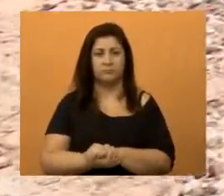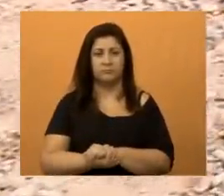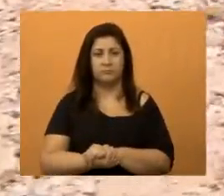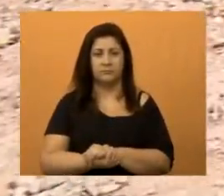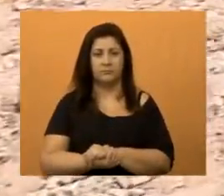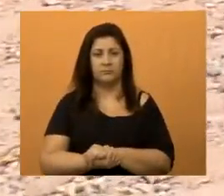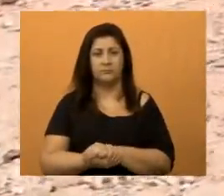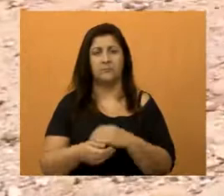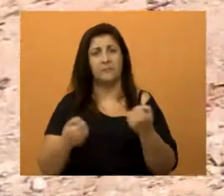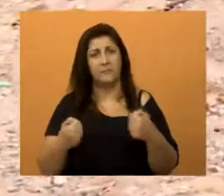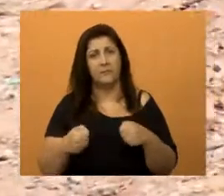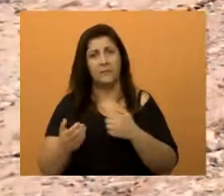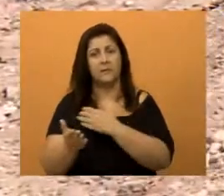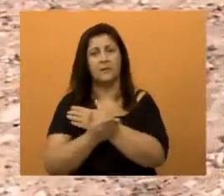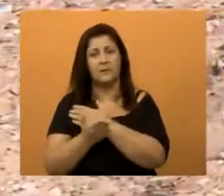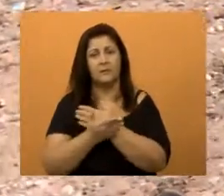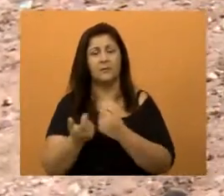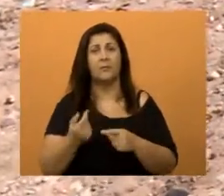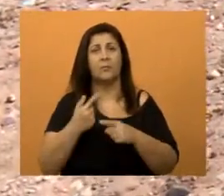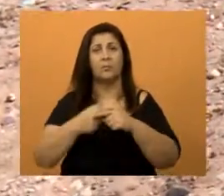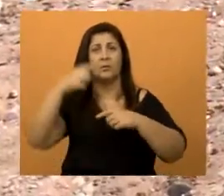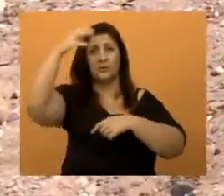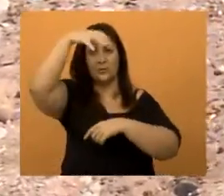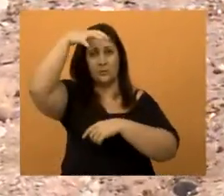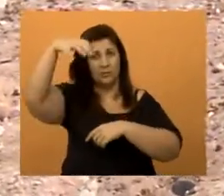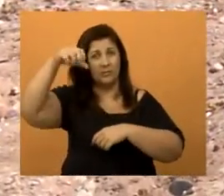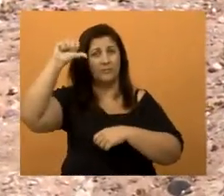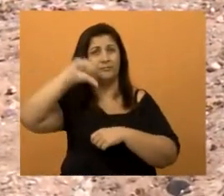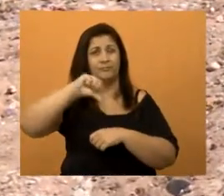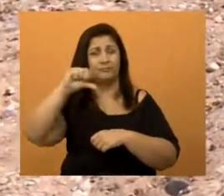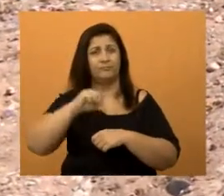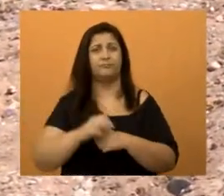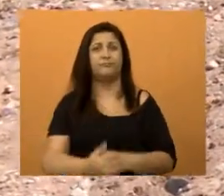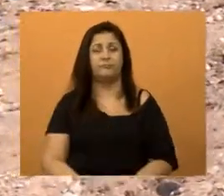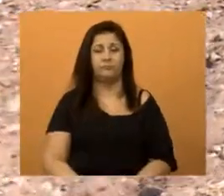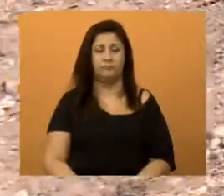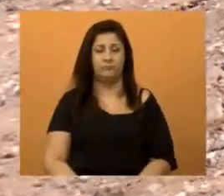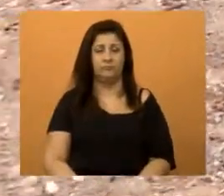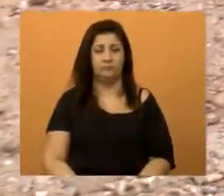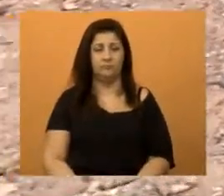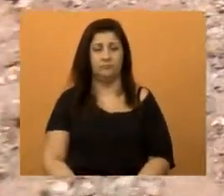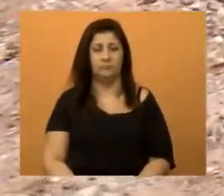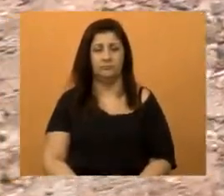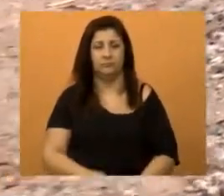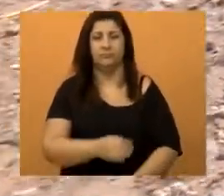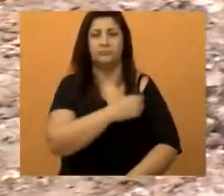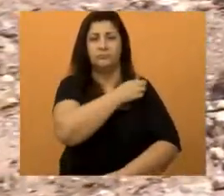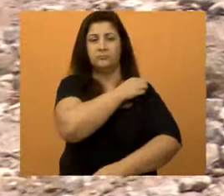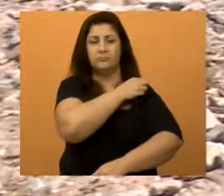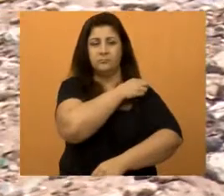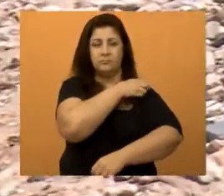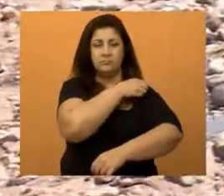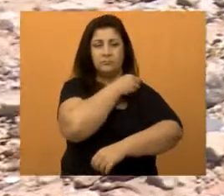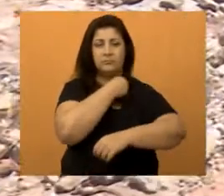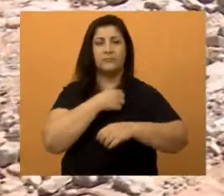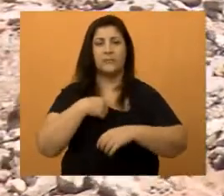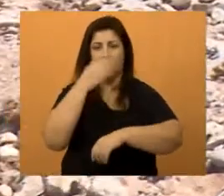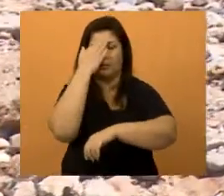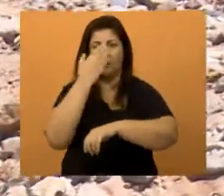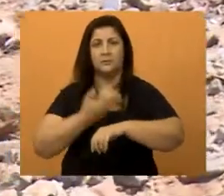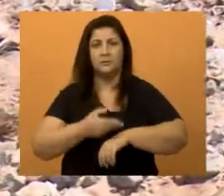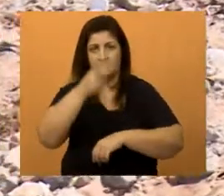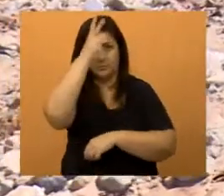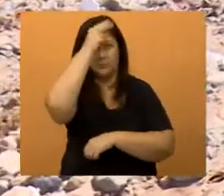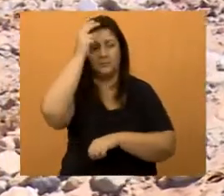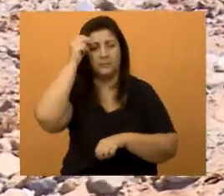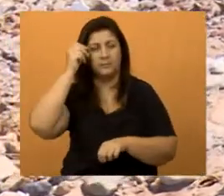gostaria que fosse antes da chuva, né? Passou a chuva, já... A gente também tem confiança no Isaías Santana, eu tenho certeza que ele vai